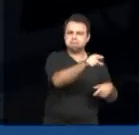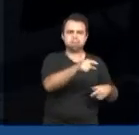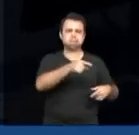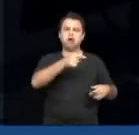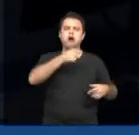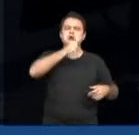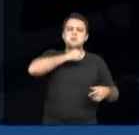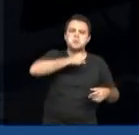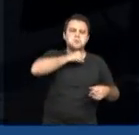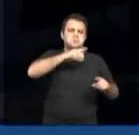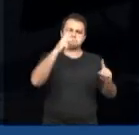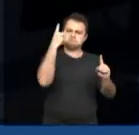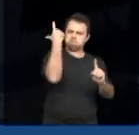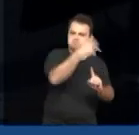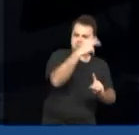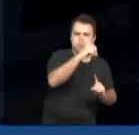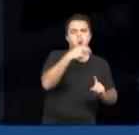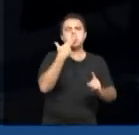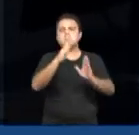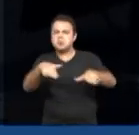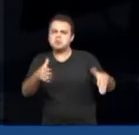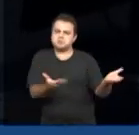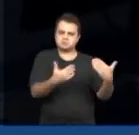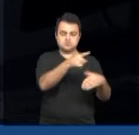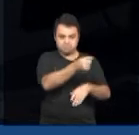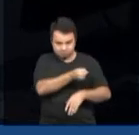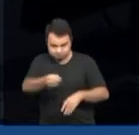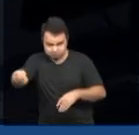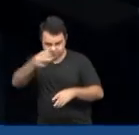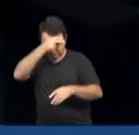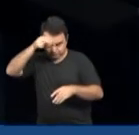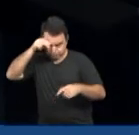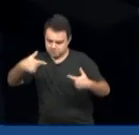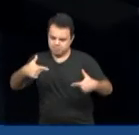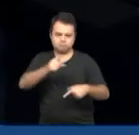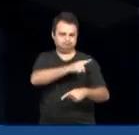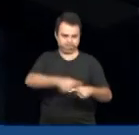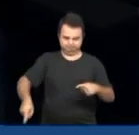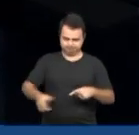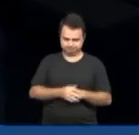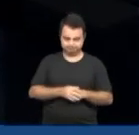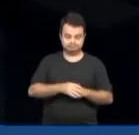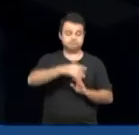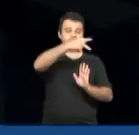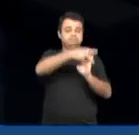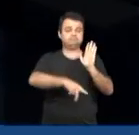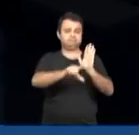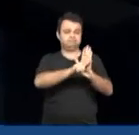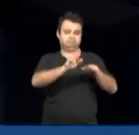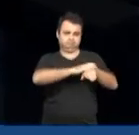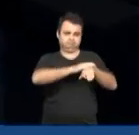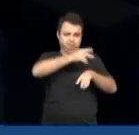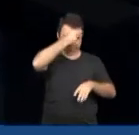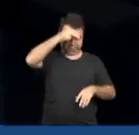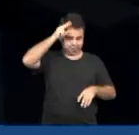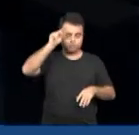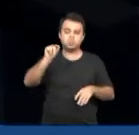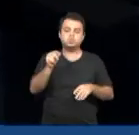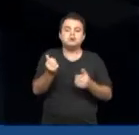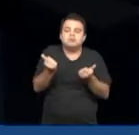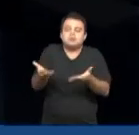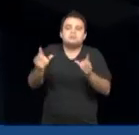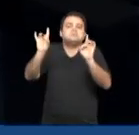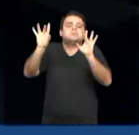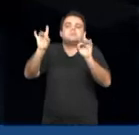de comissão de agressores de idosos, crianças e adolescentes. E projeto de lei do Poder Executivo fixa o valor do